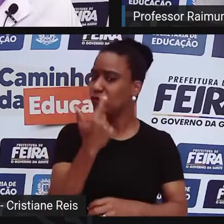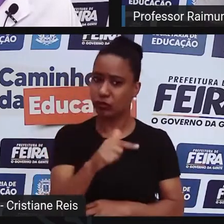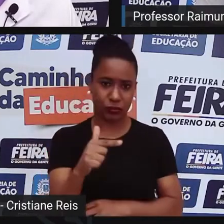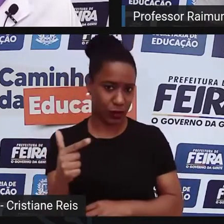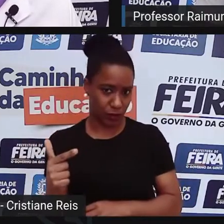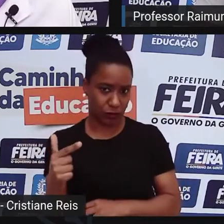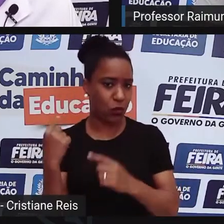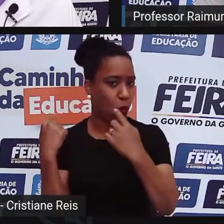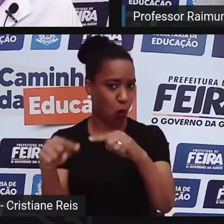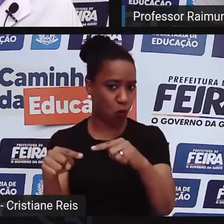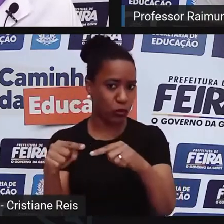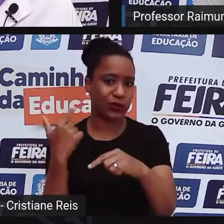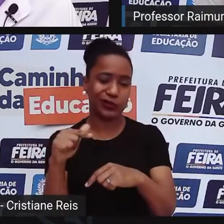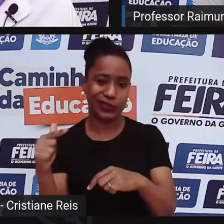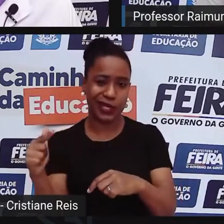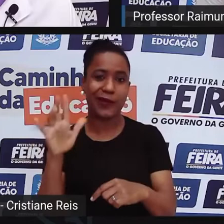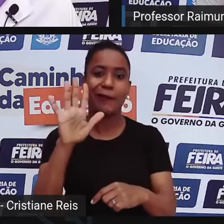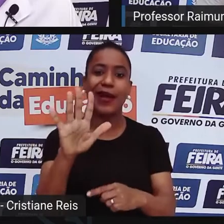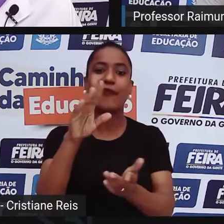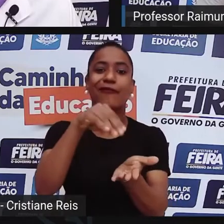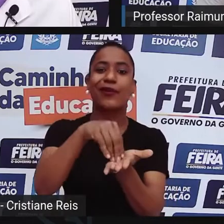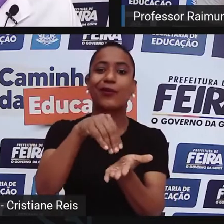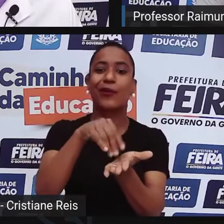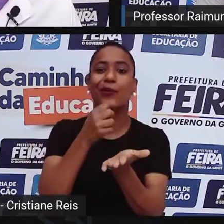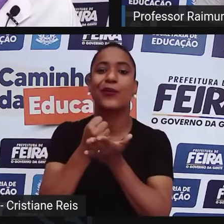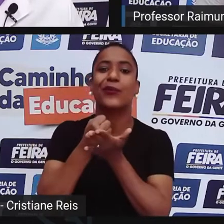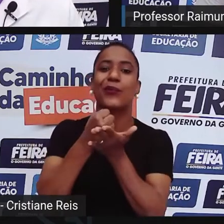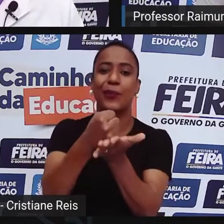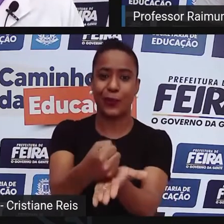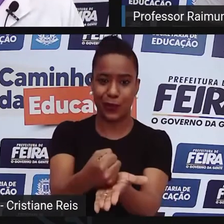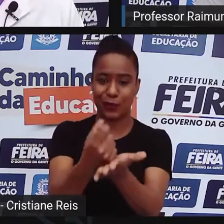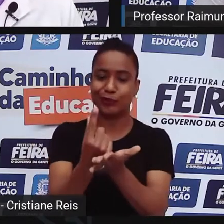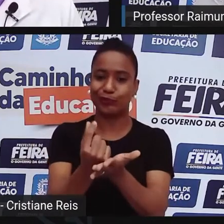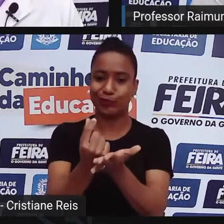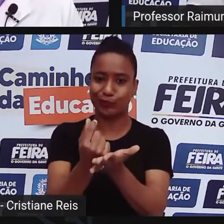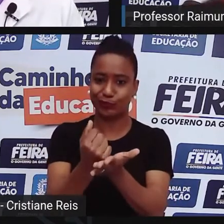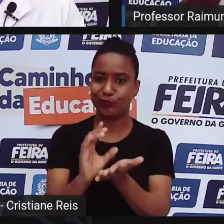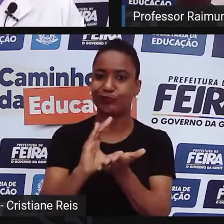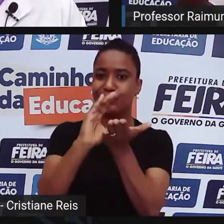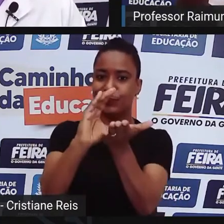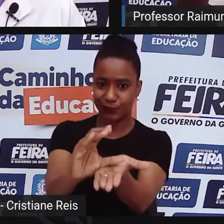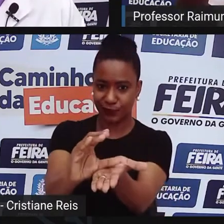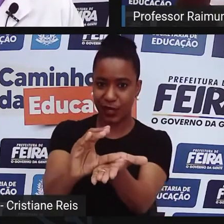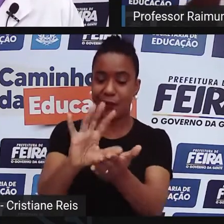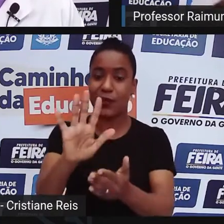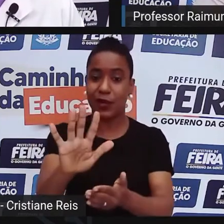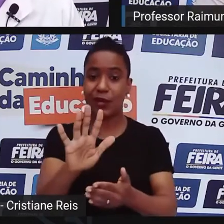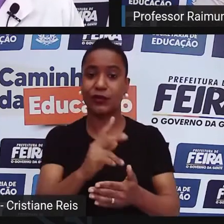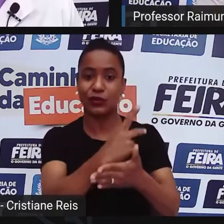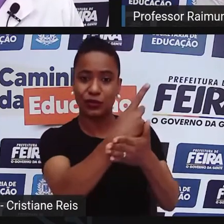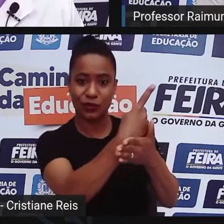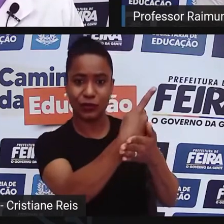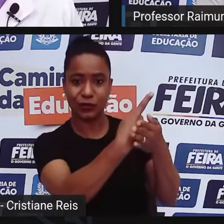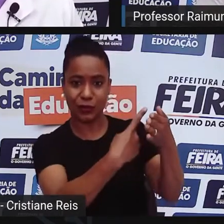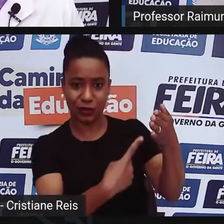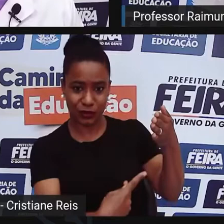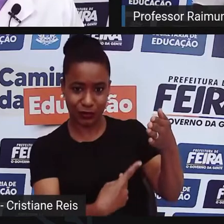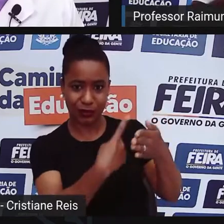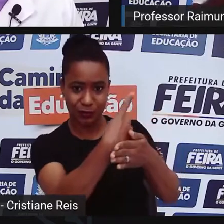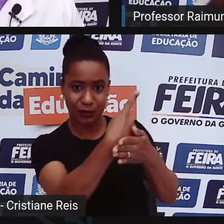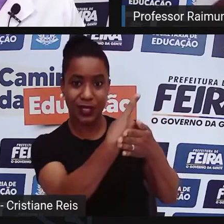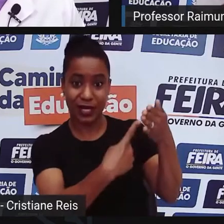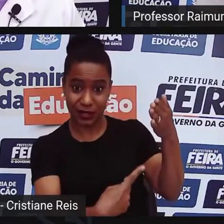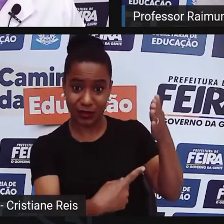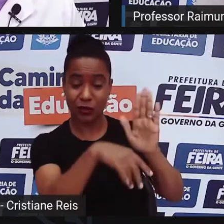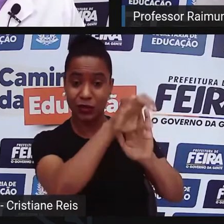sim. A gente ainda se bate muito com isso, porque às vezes os grandes projetos, os grandes